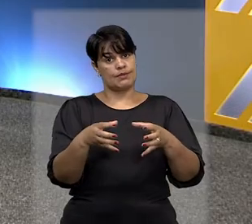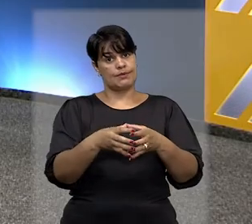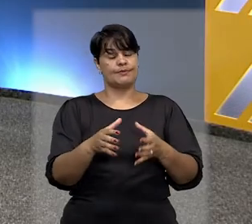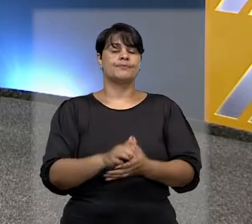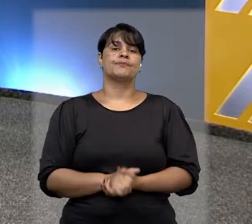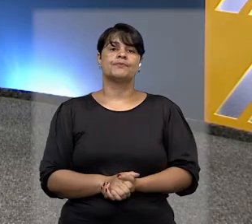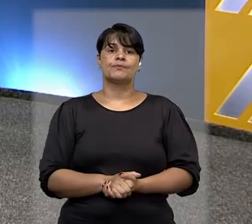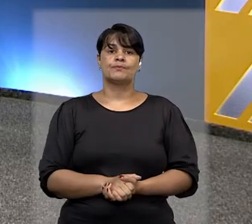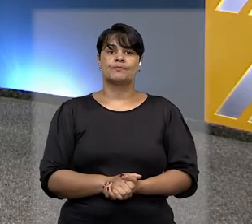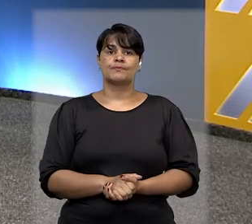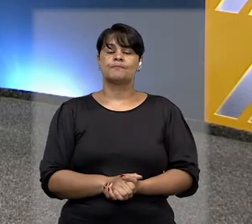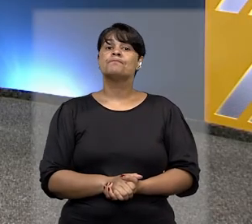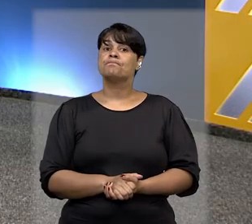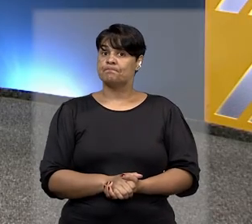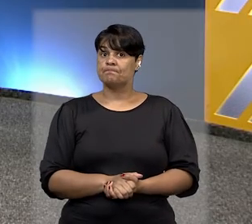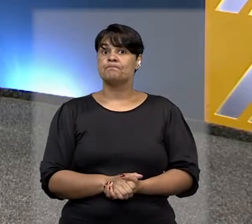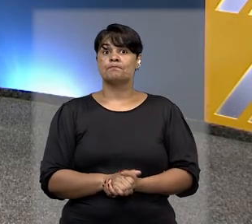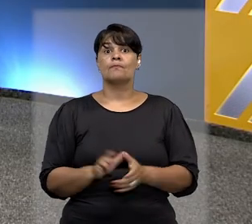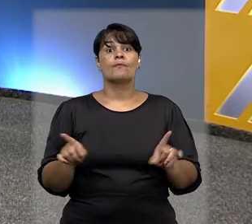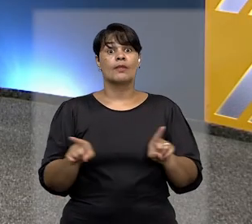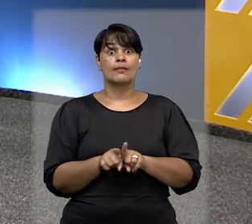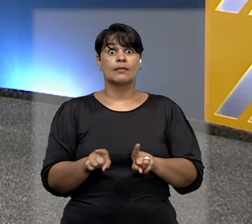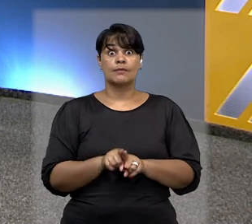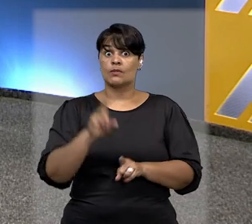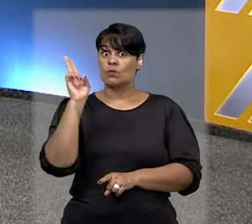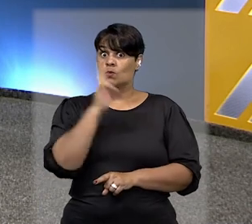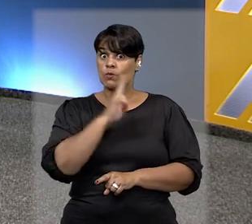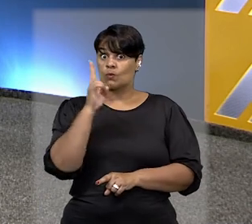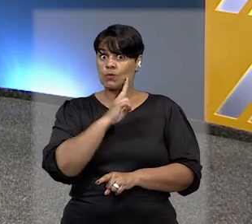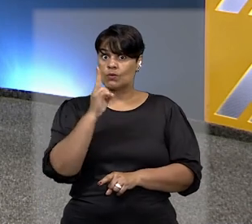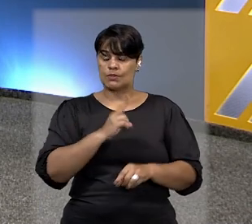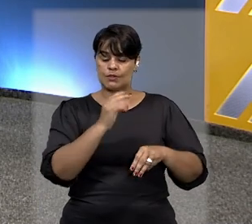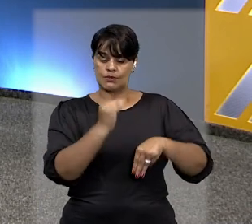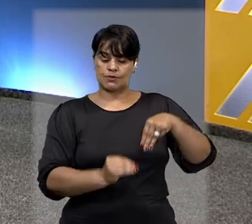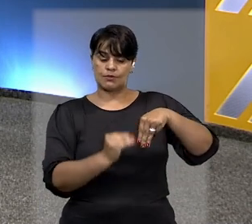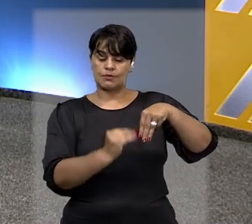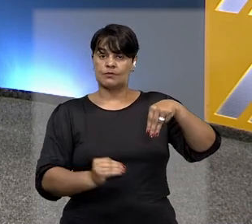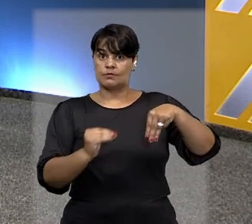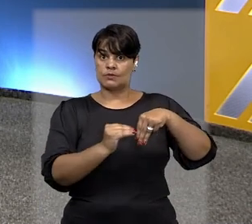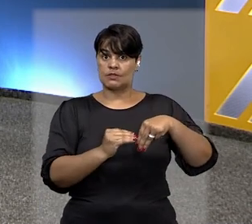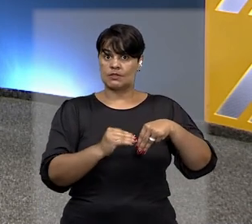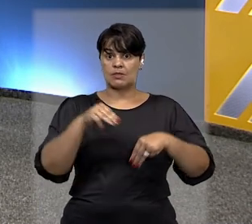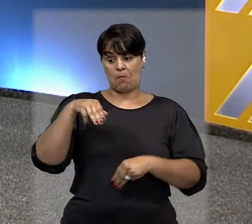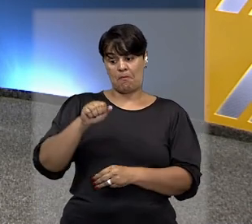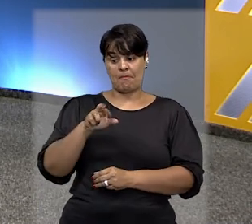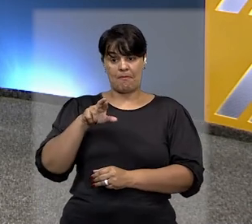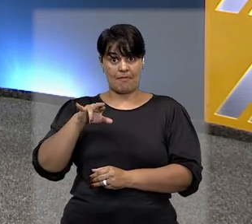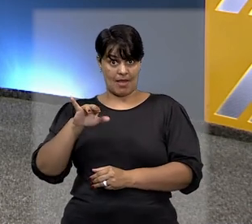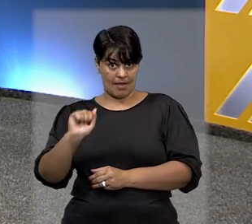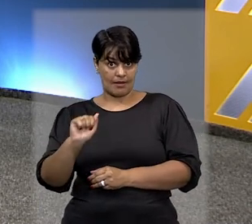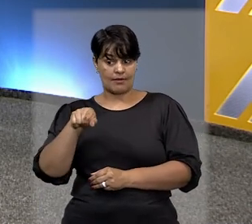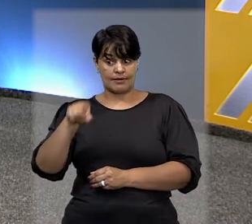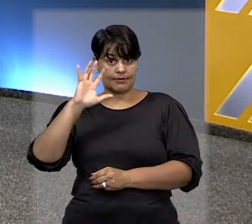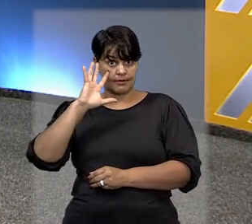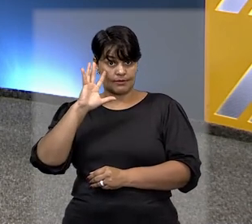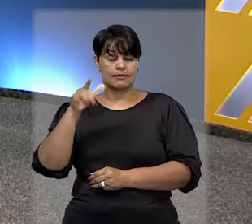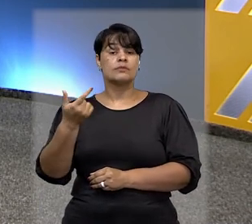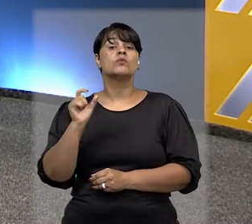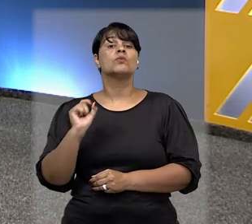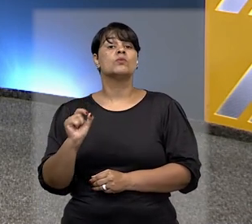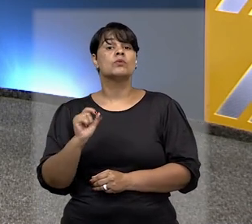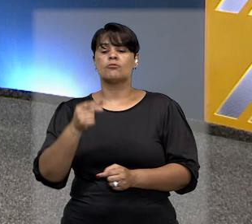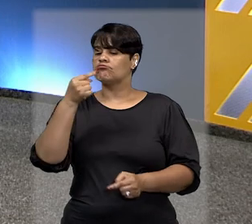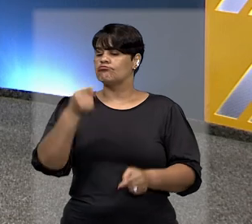Também em caráter de urgência, a ministra Maria Tereza de Assis Moura indeferiu liminarmente o pedido de